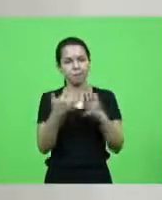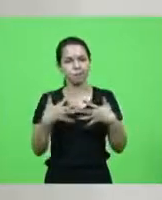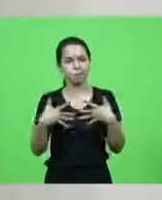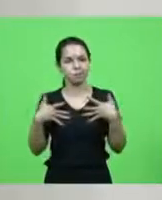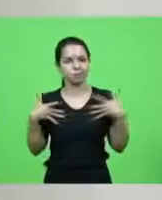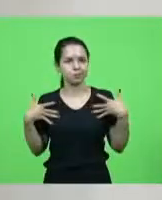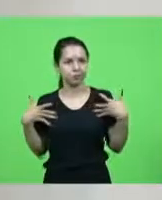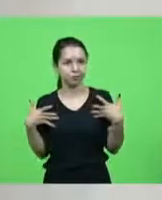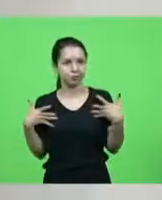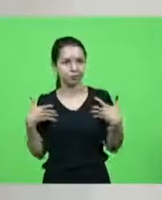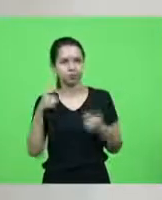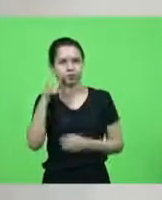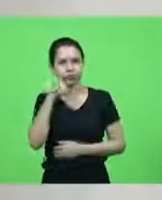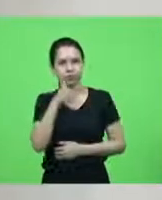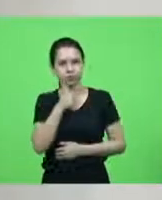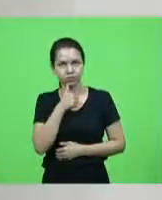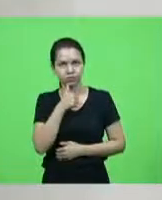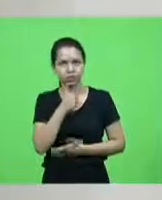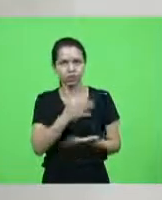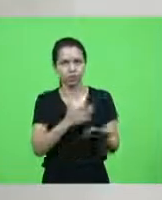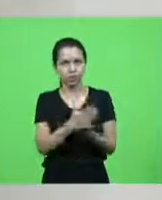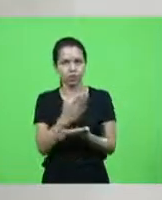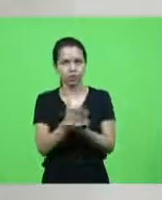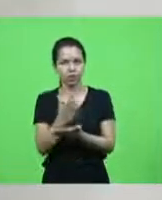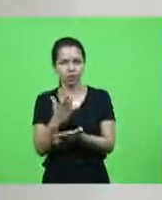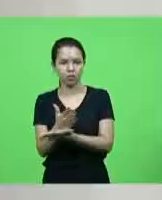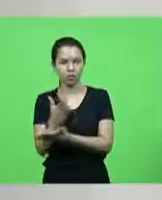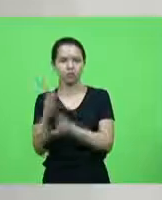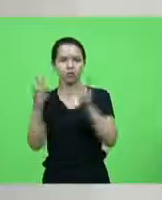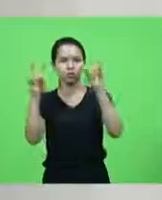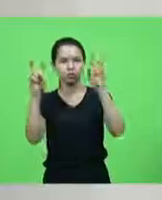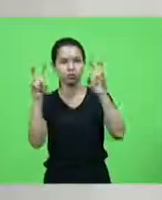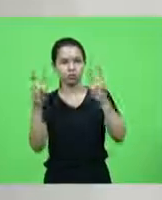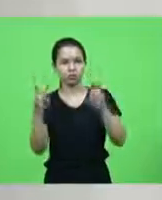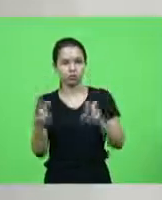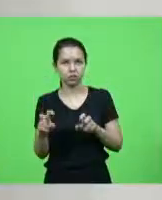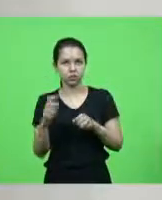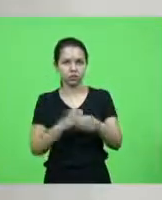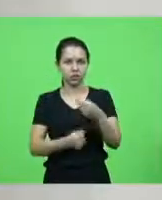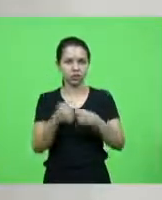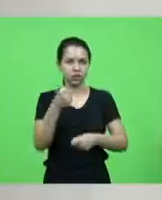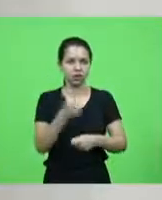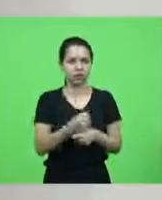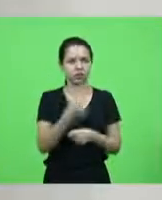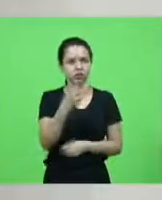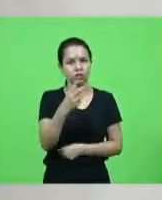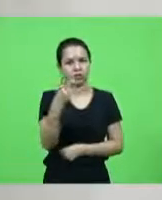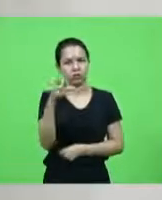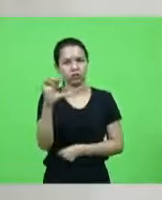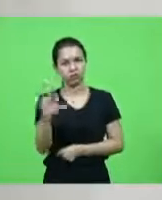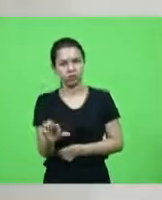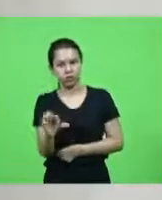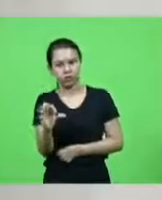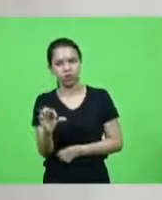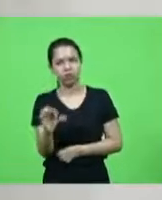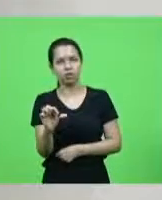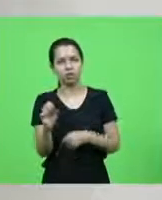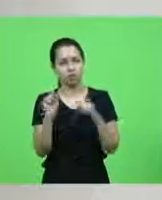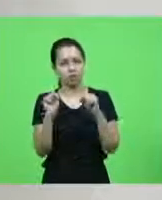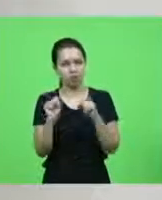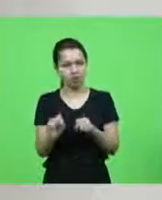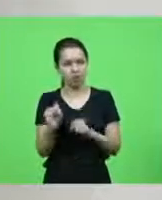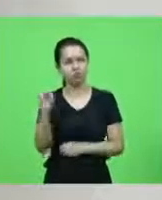conceder às mulheres era aprovar todas essas matérias que estão aí desde o início de 2019 e que poderiam sim